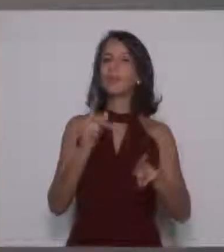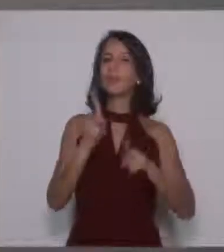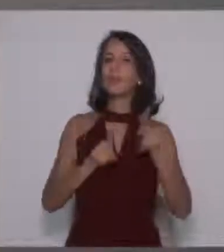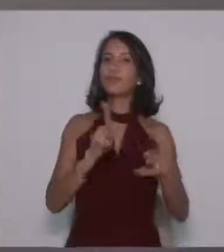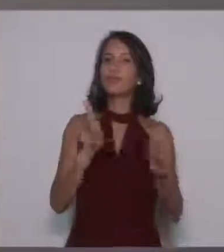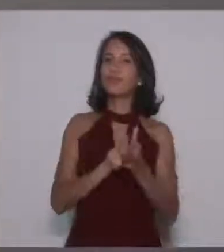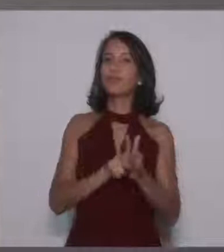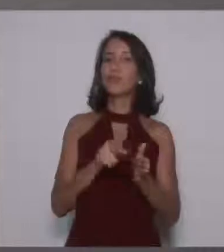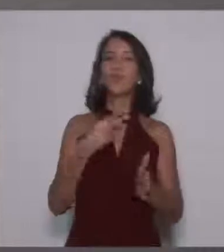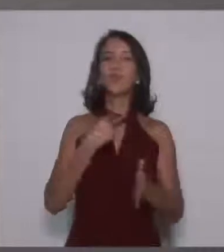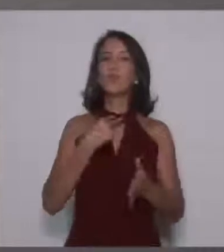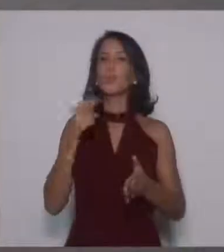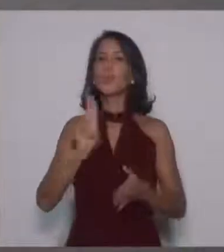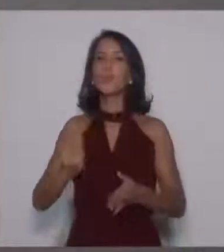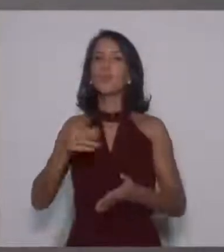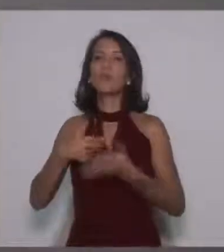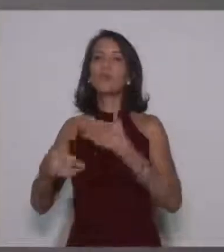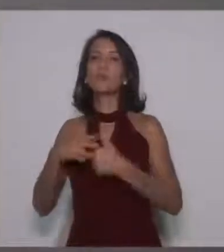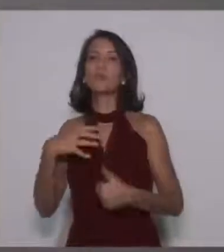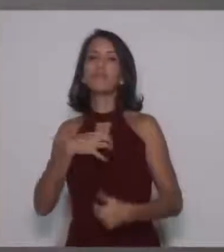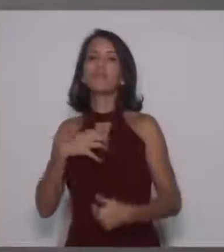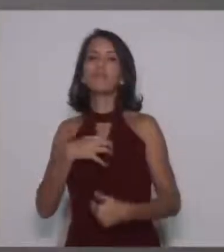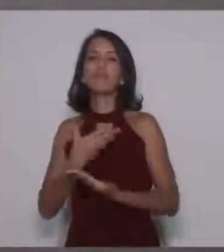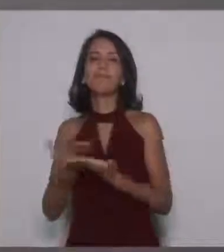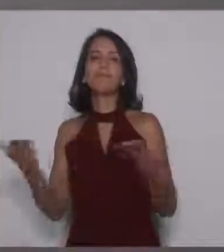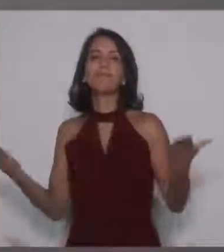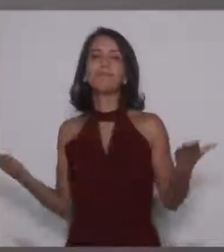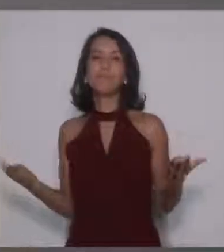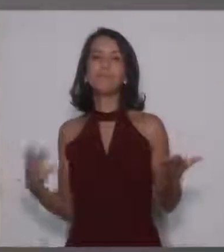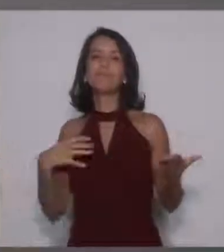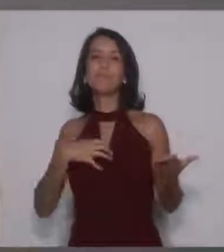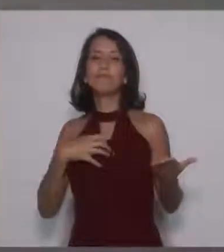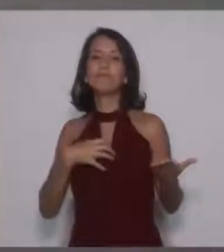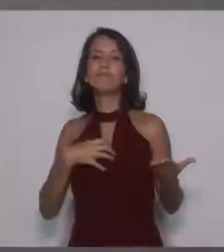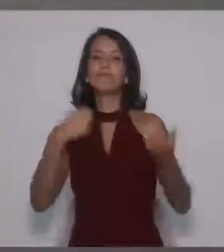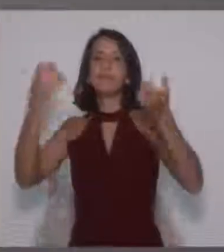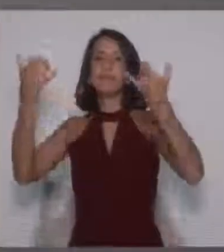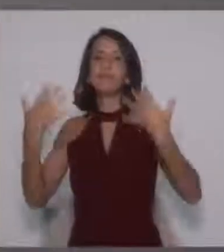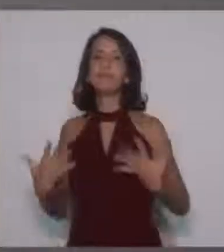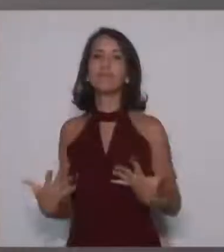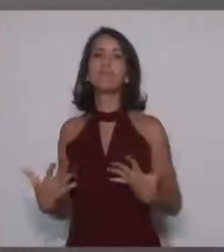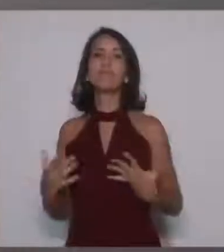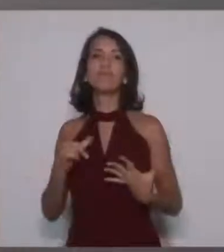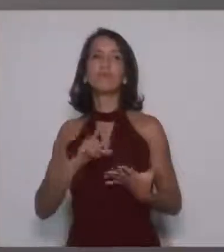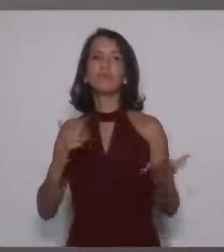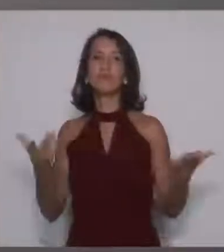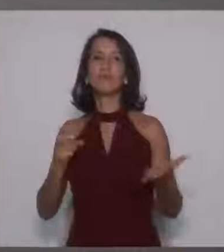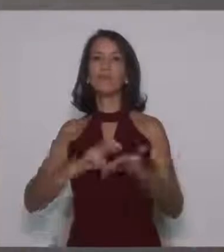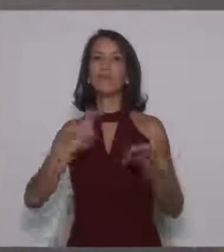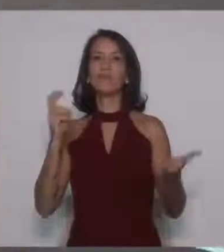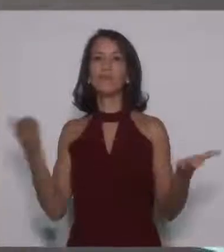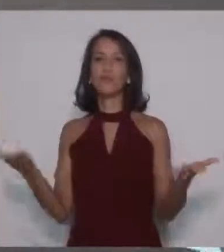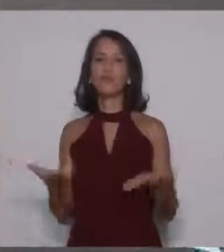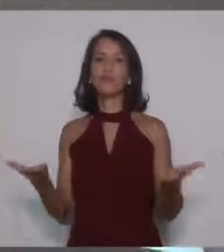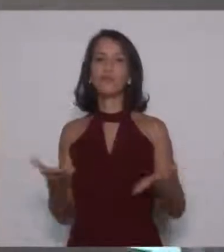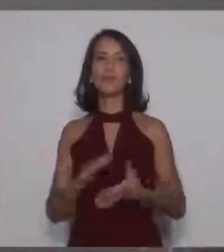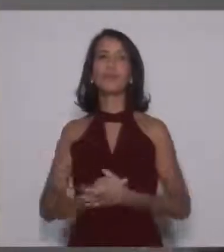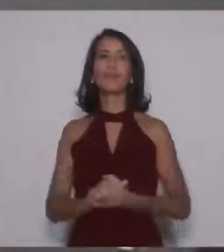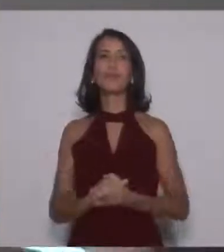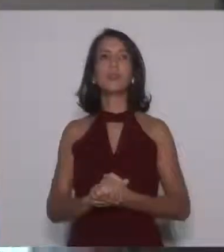do povo não pode ser utilizado da forma que o rapaz nos falou na manhã do dia de hoje.